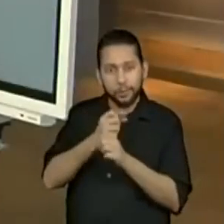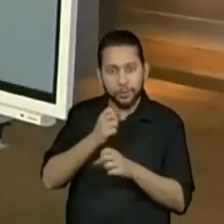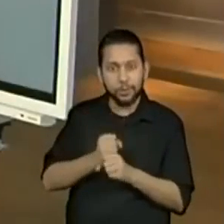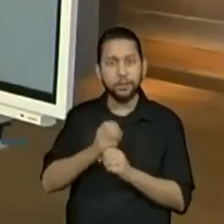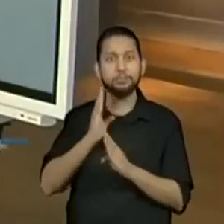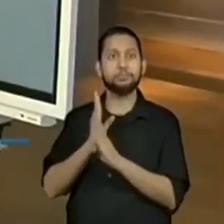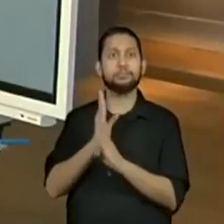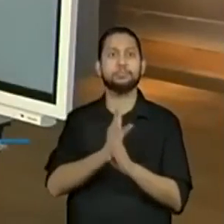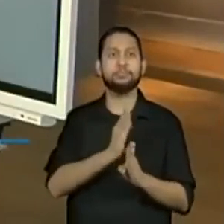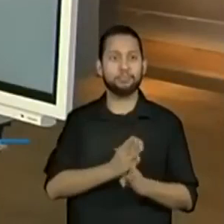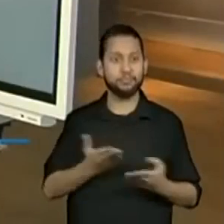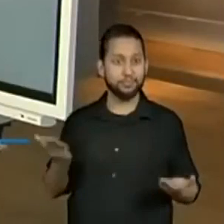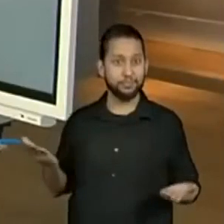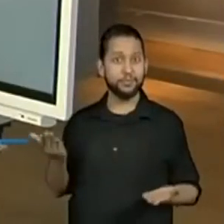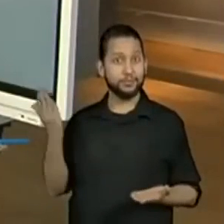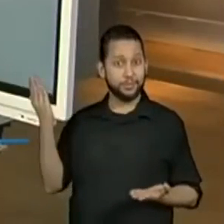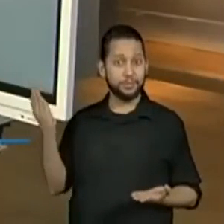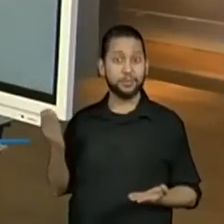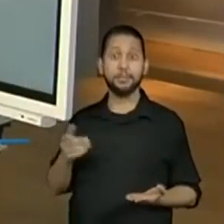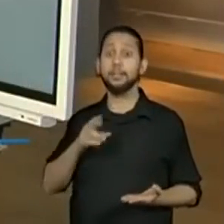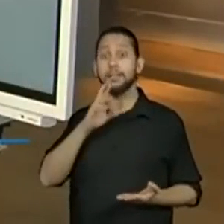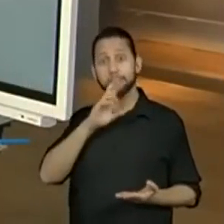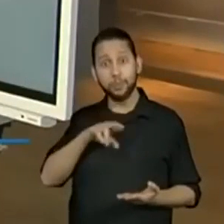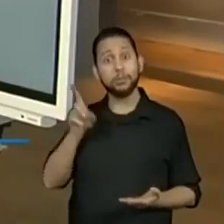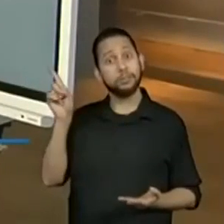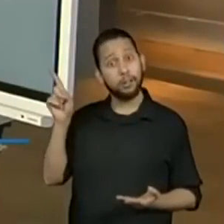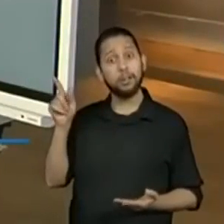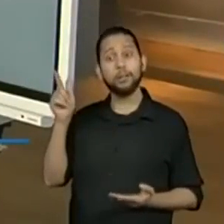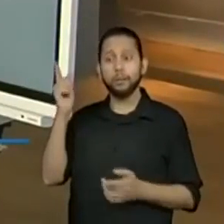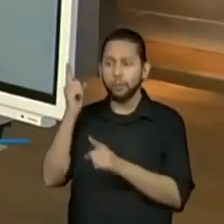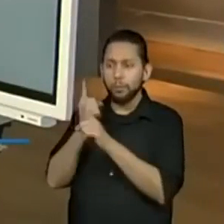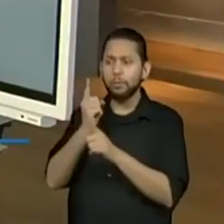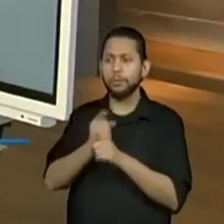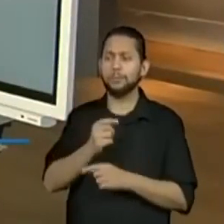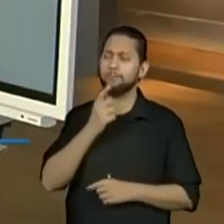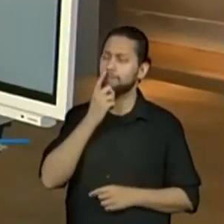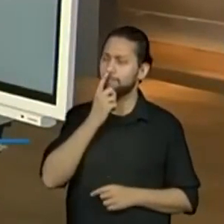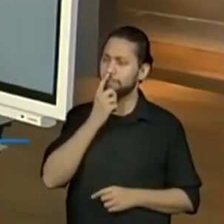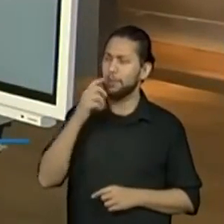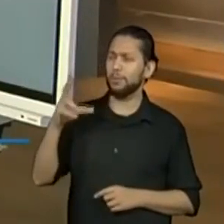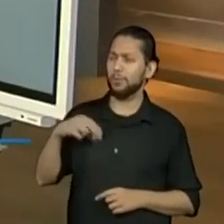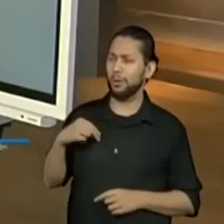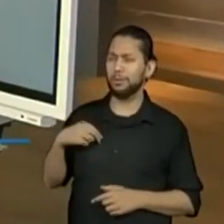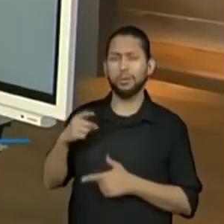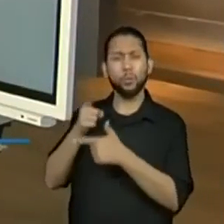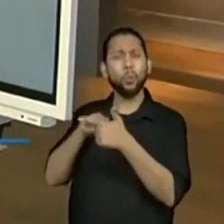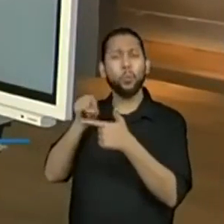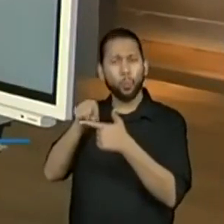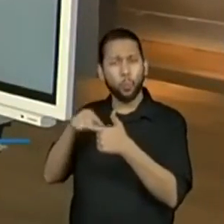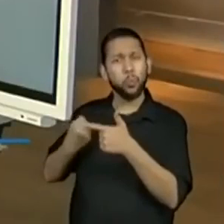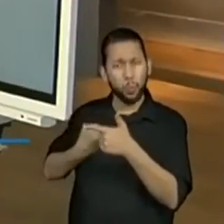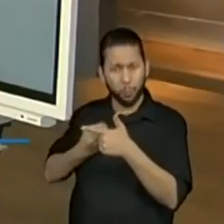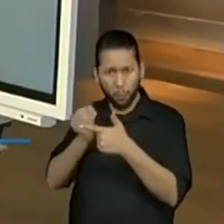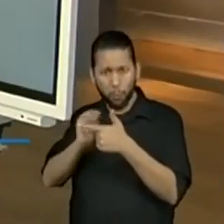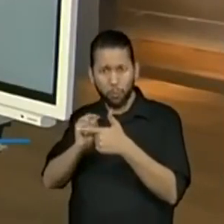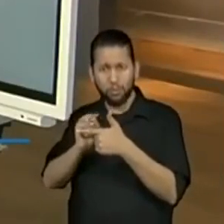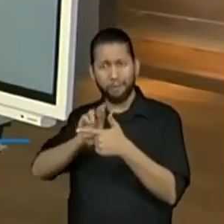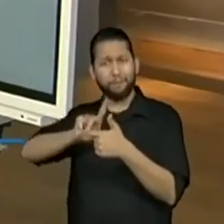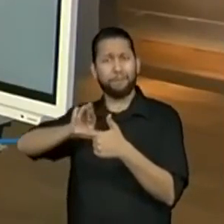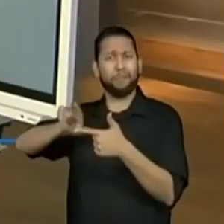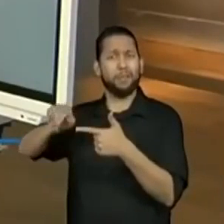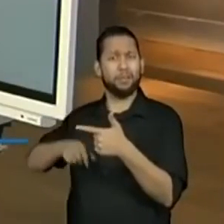os resultados, eles foram se repetindo, não é? Os divisores, eles variaram aí. São